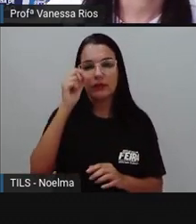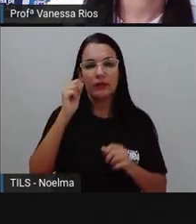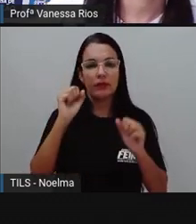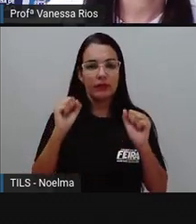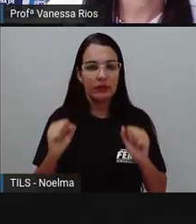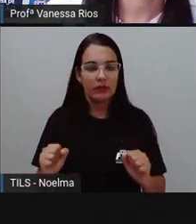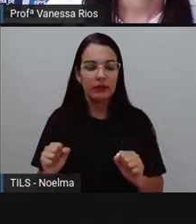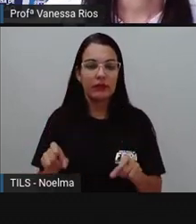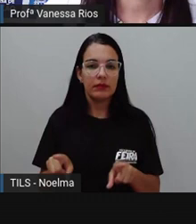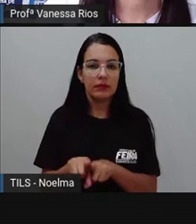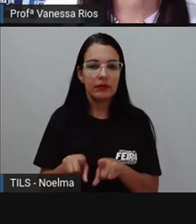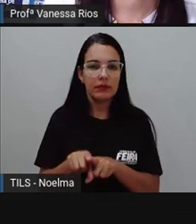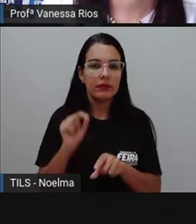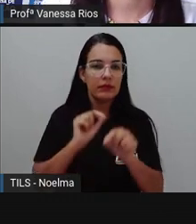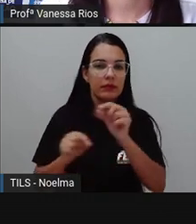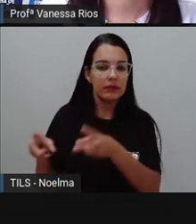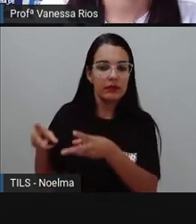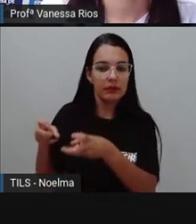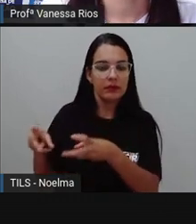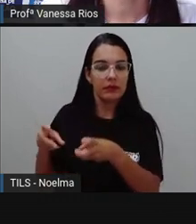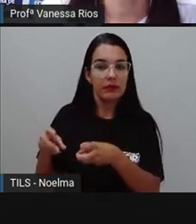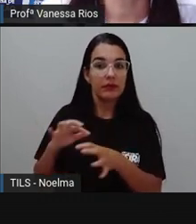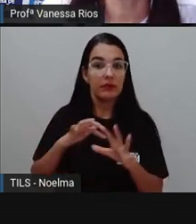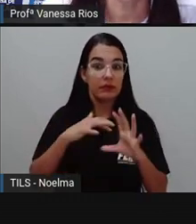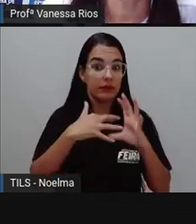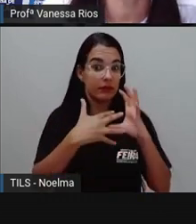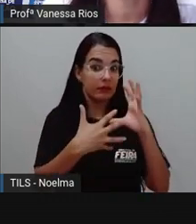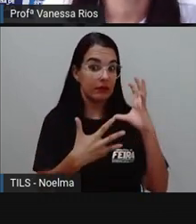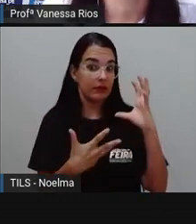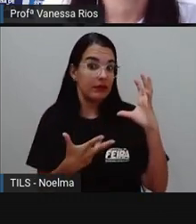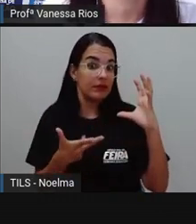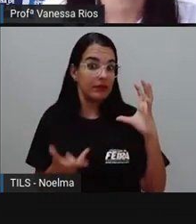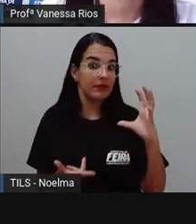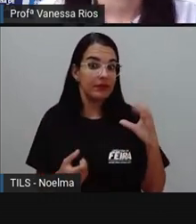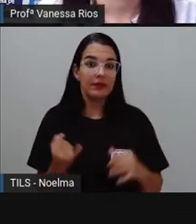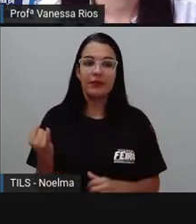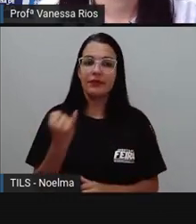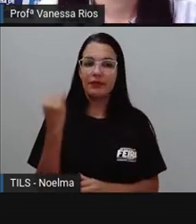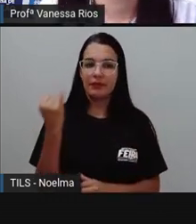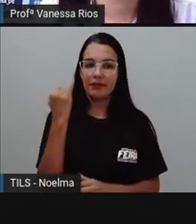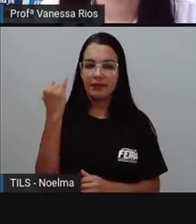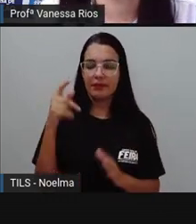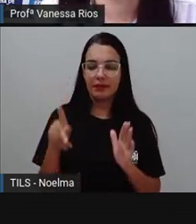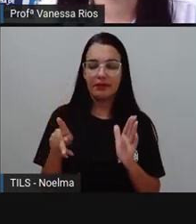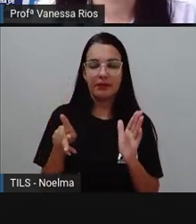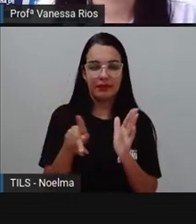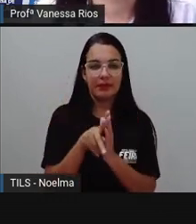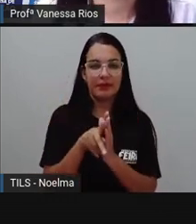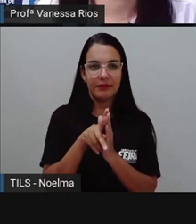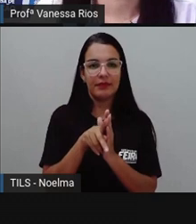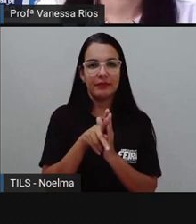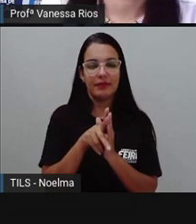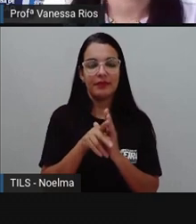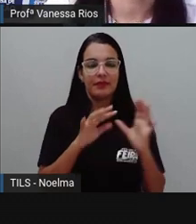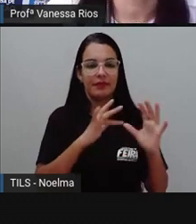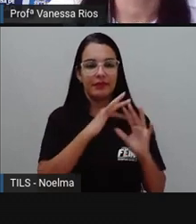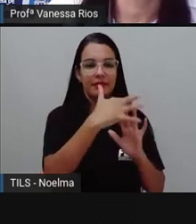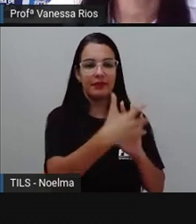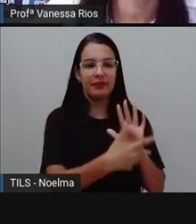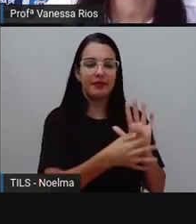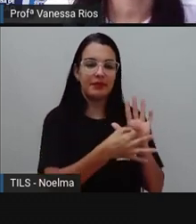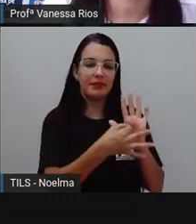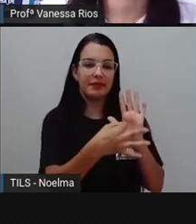percebemos aí algumas características importantes pertencentes à resenha crítica. Não só no seu